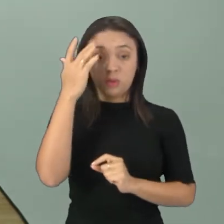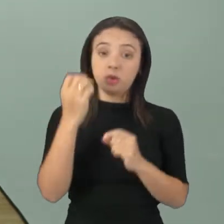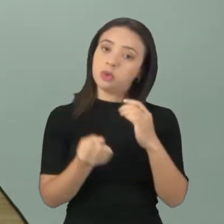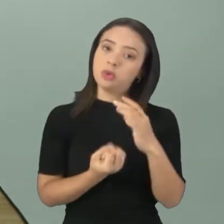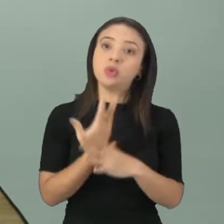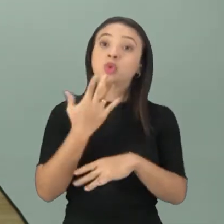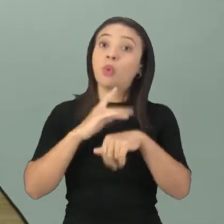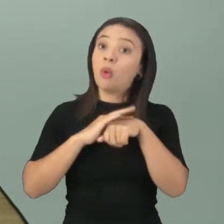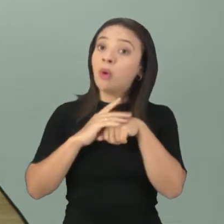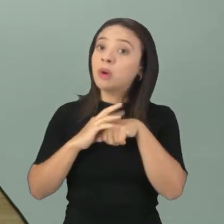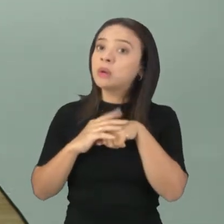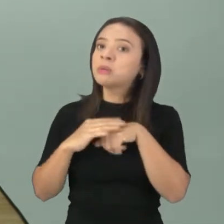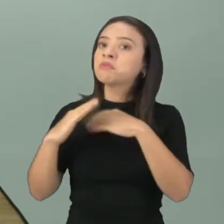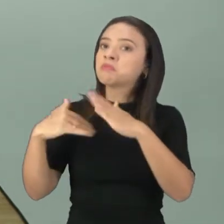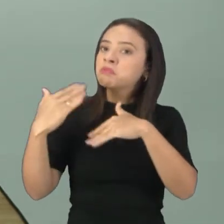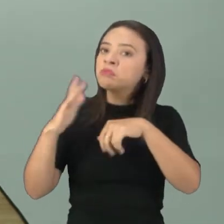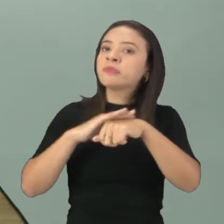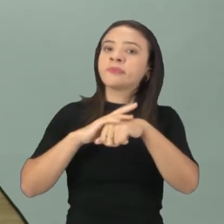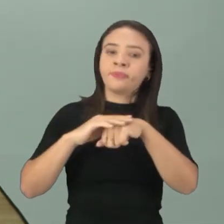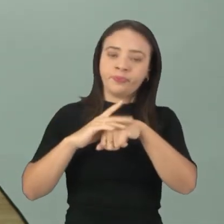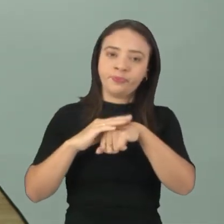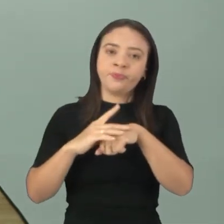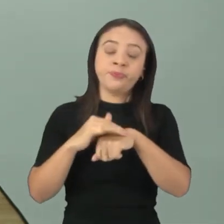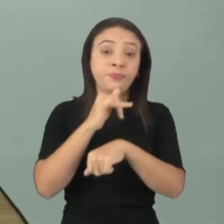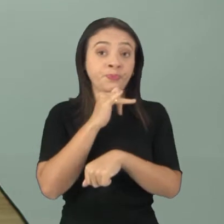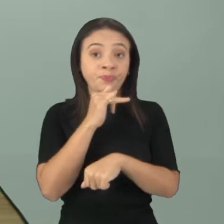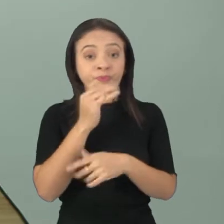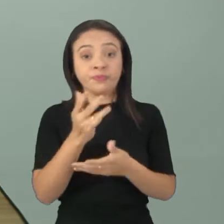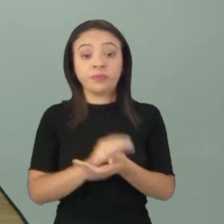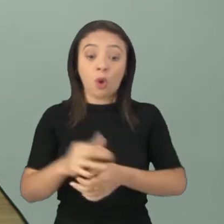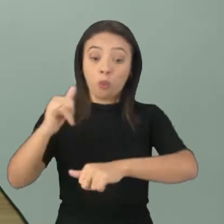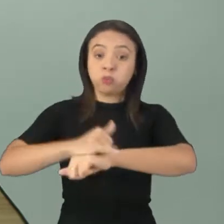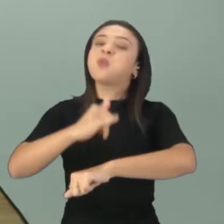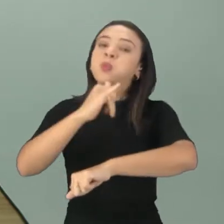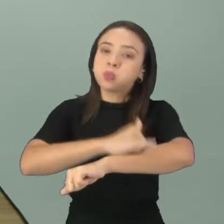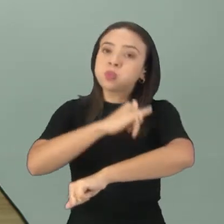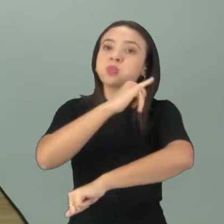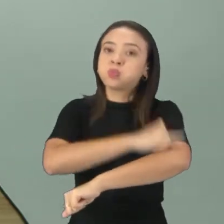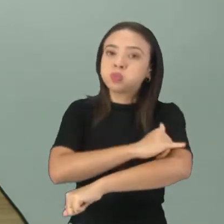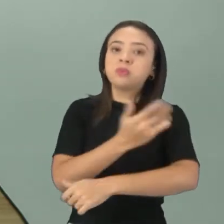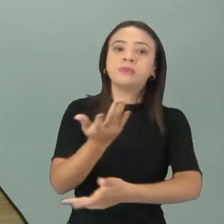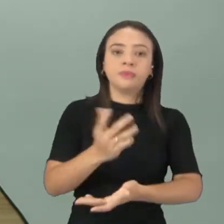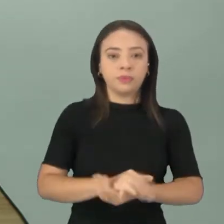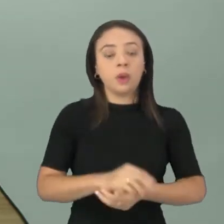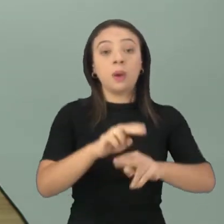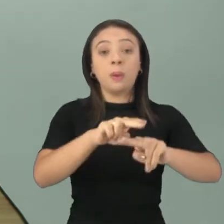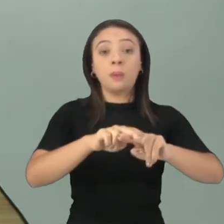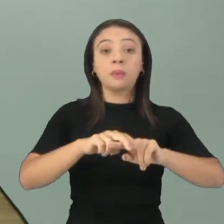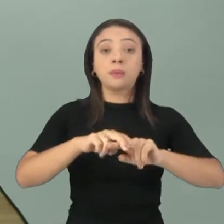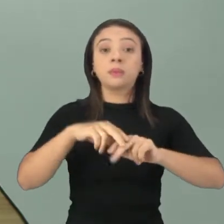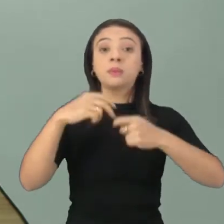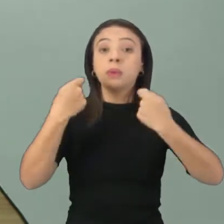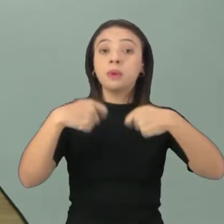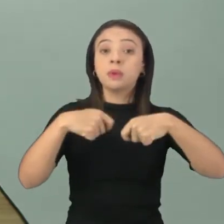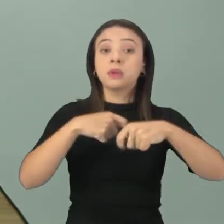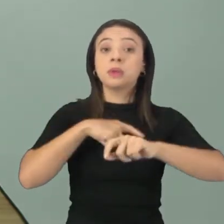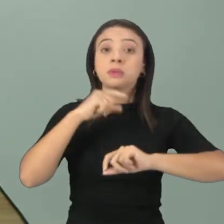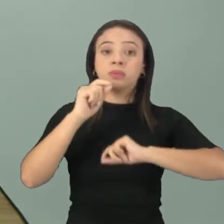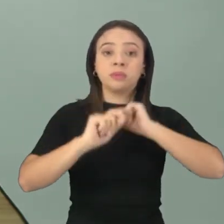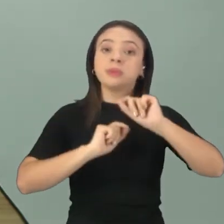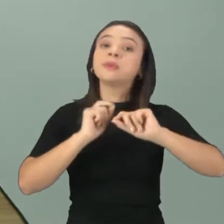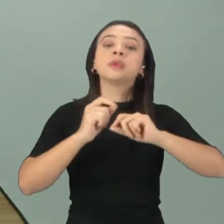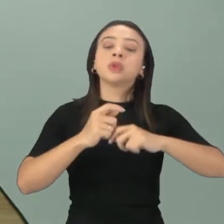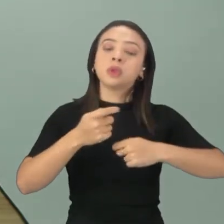doenças, desenvolva algumas doenças, por exemplo, a obesidade. Então, a gente precisa ter